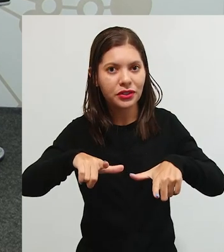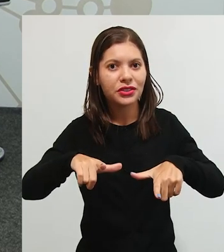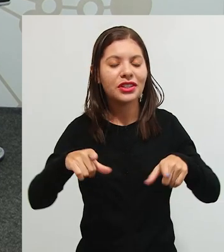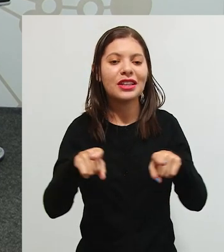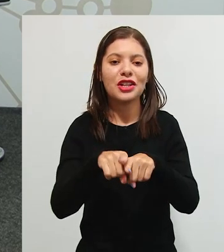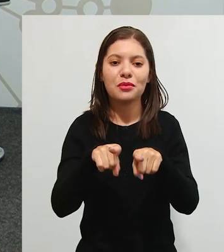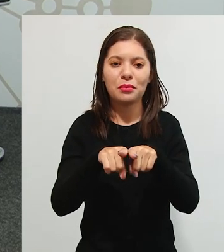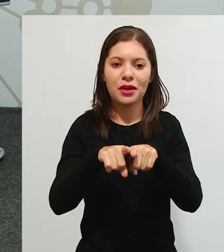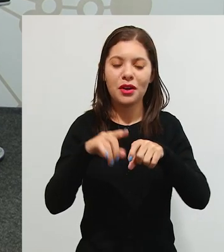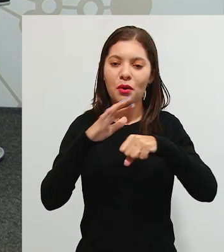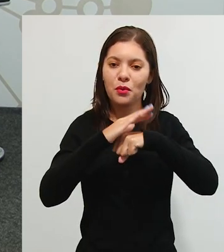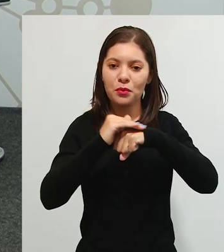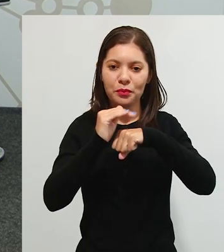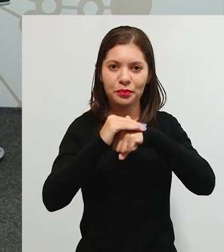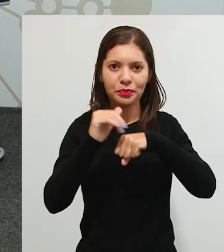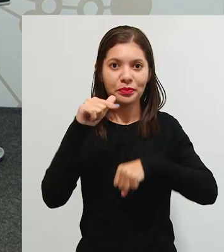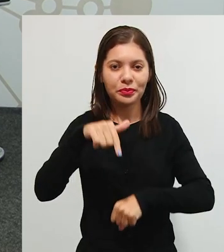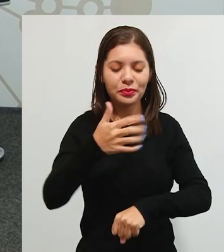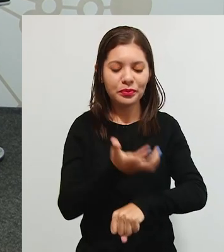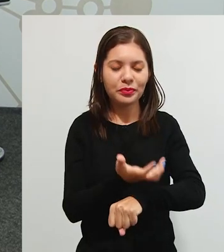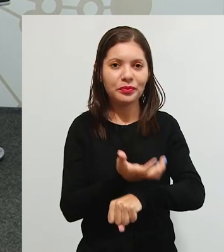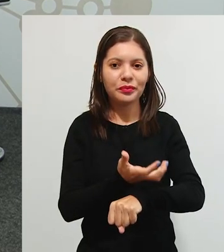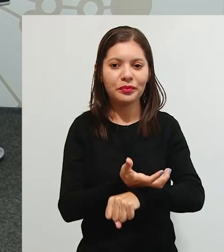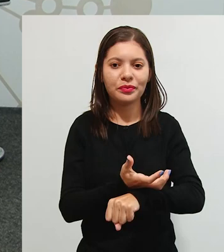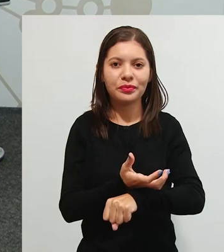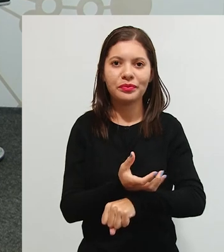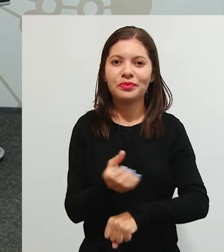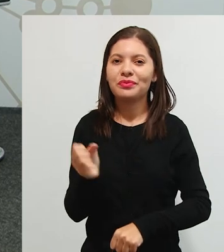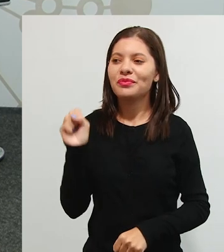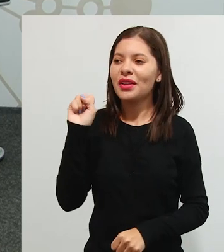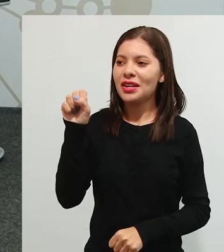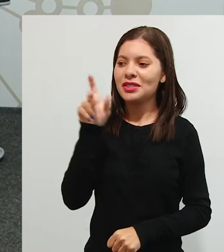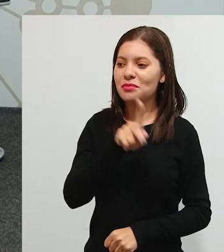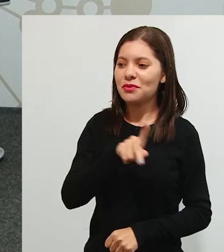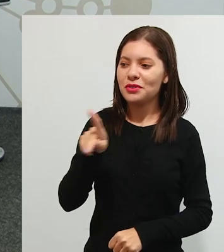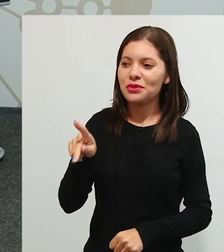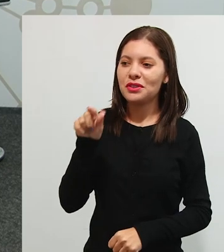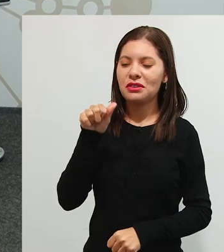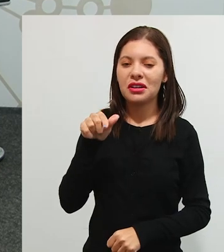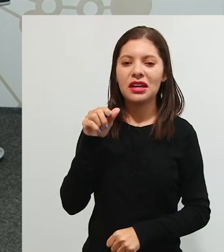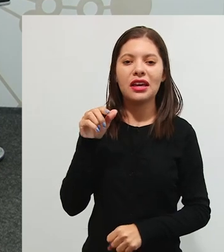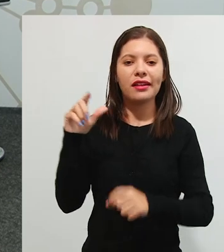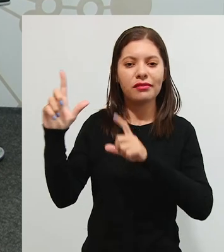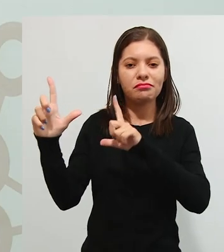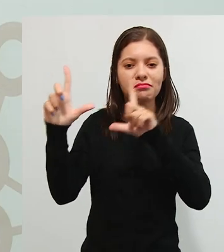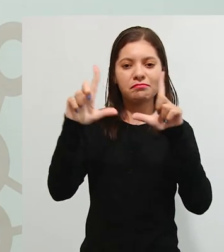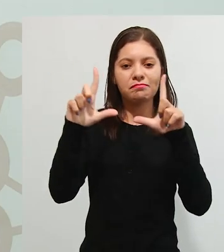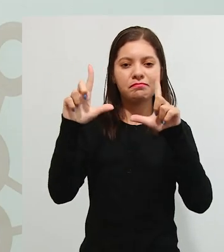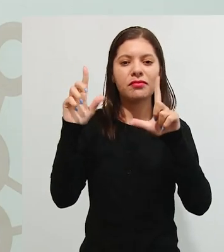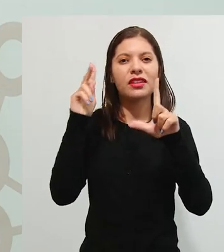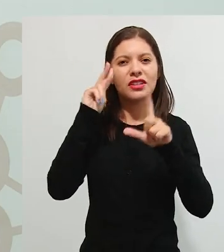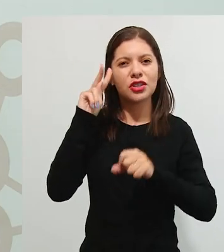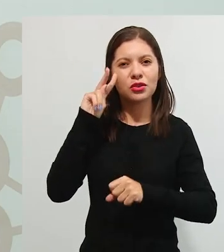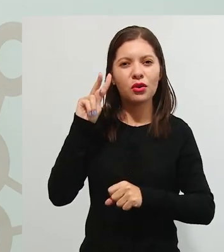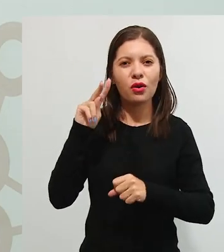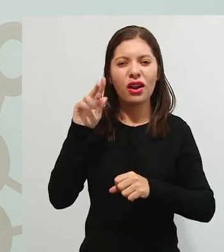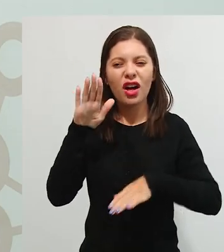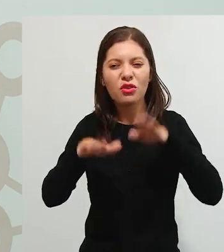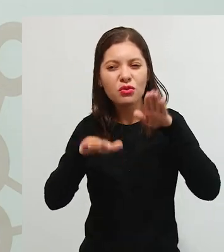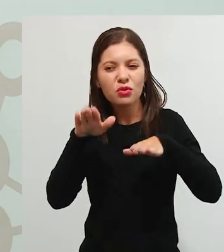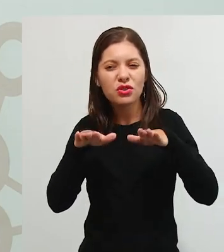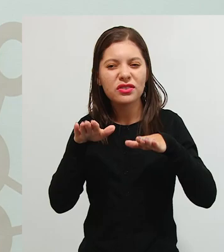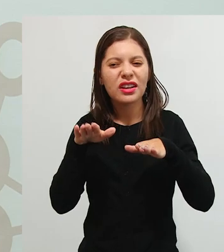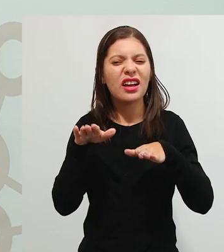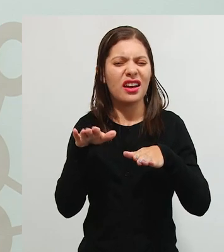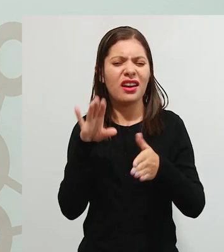o afeto, né? Nessa disciplina. Exatamente, professora. Então, nessa história, que alguns questionam se é uma